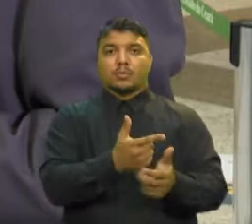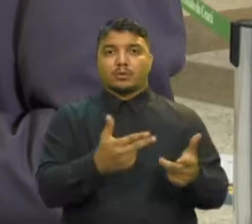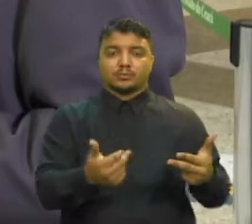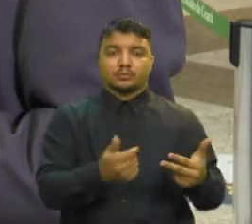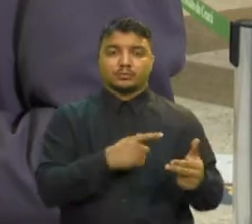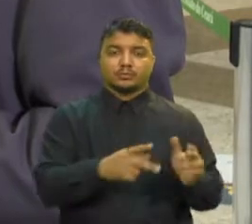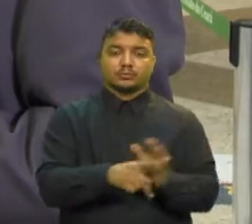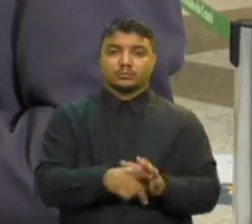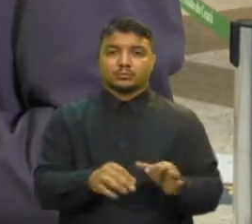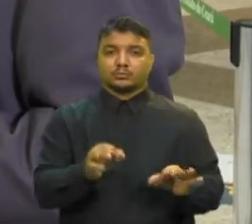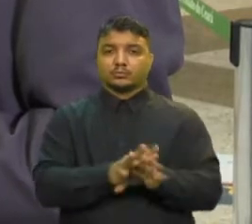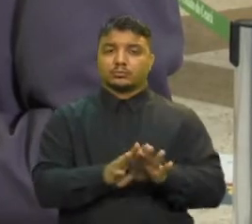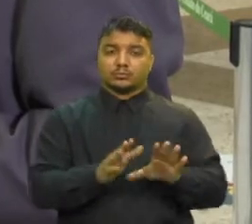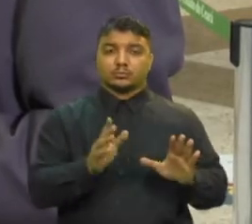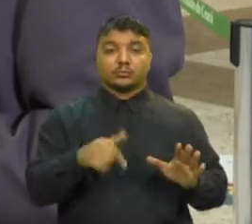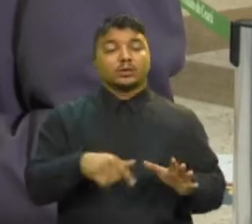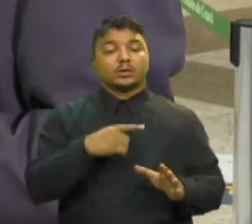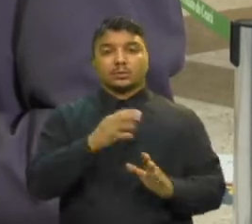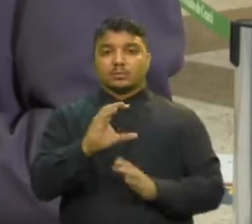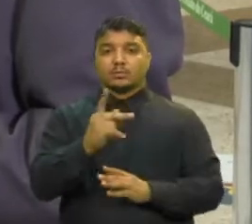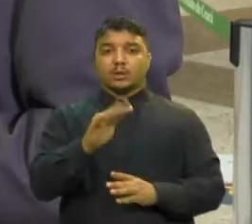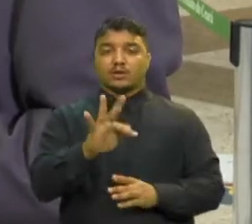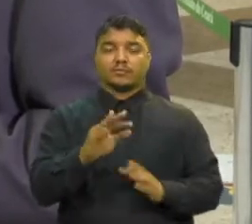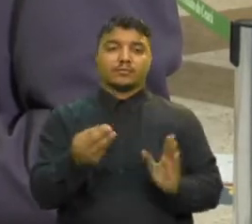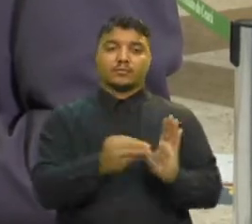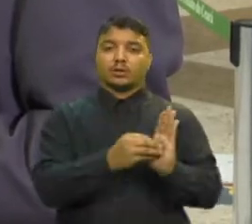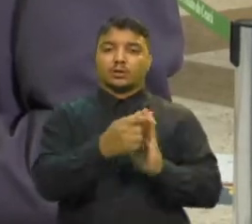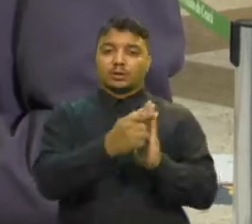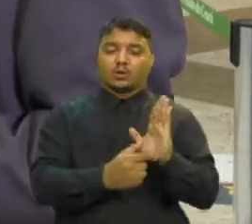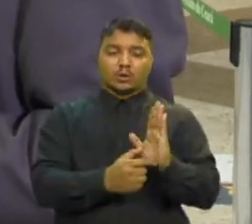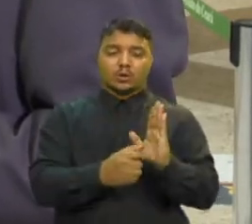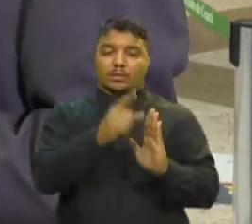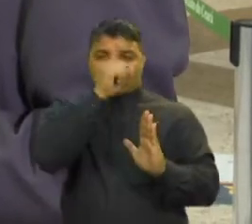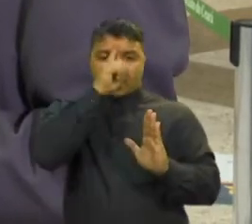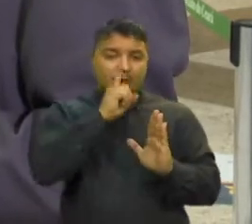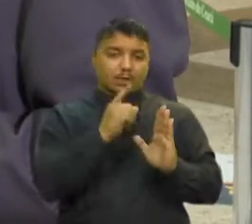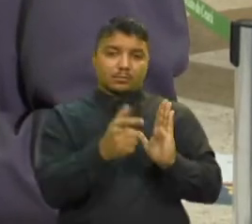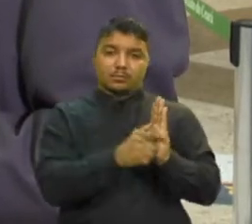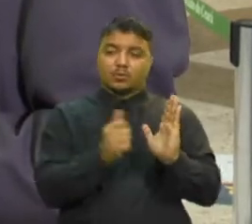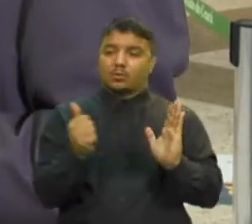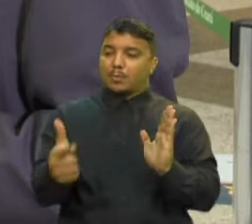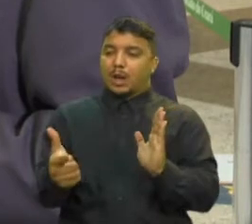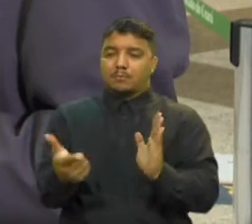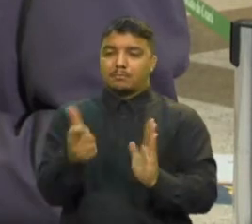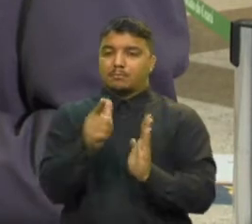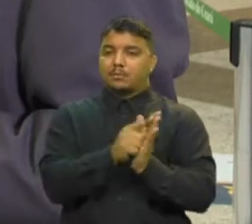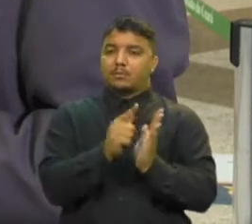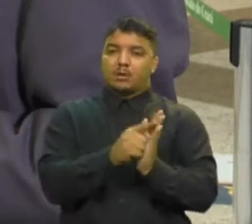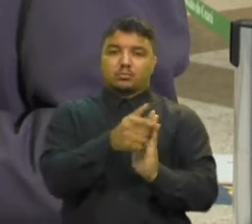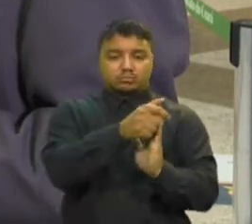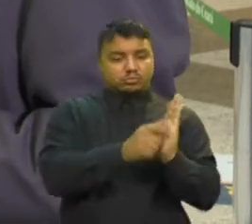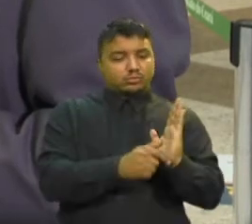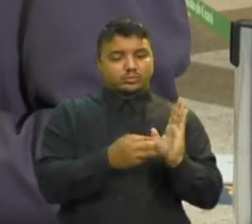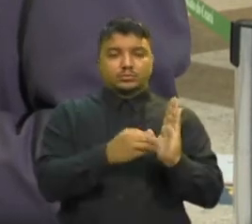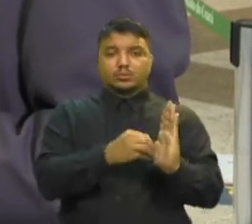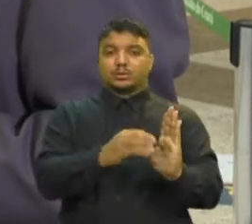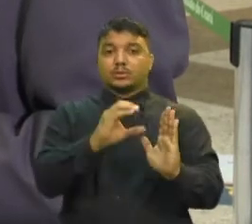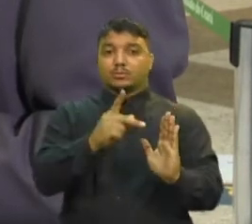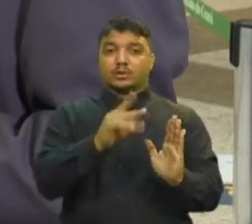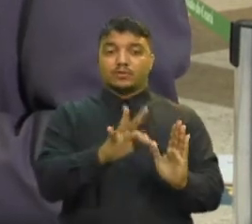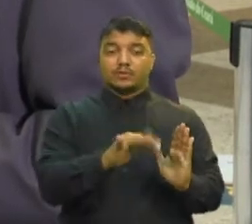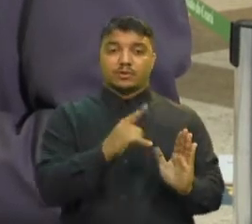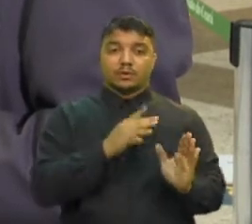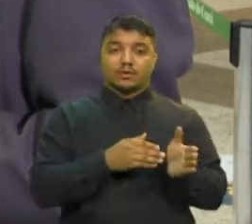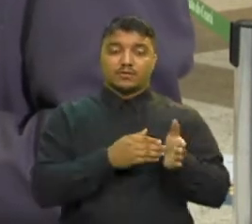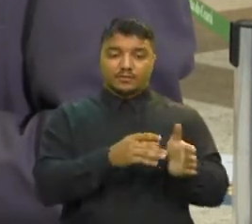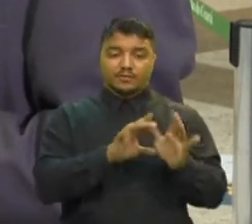no estabelecimento CPF na nota Existe uma diferença entre o CPF na nota Para a fidelidade